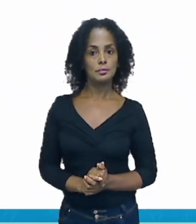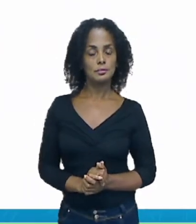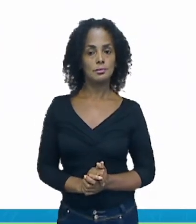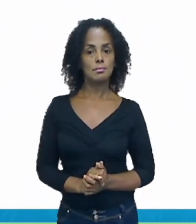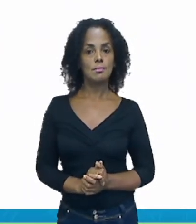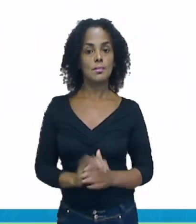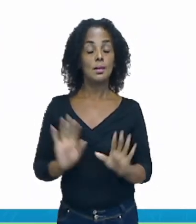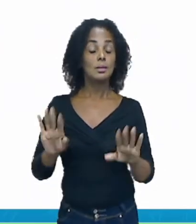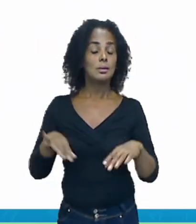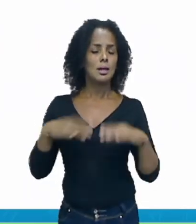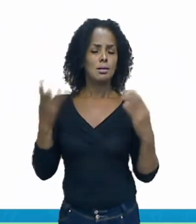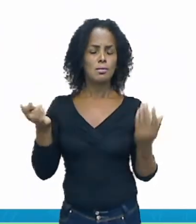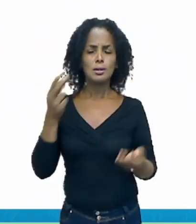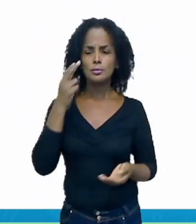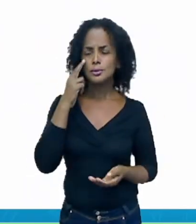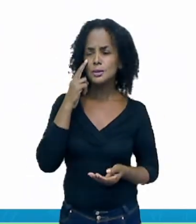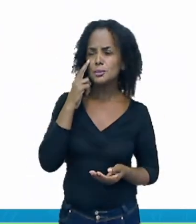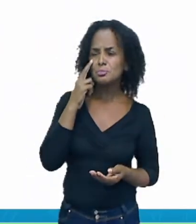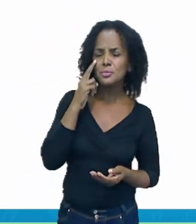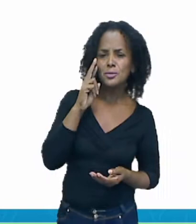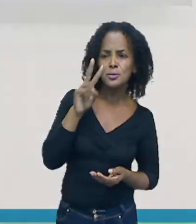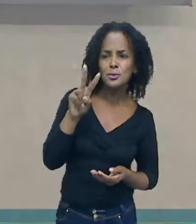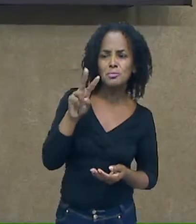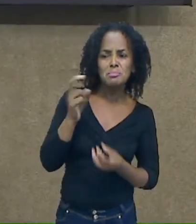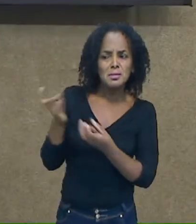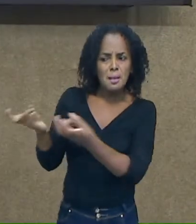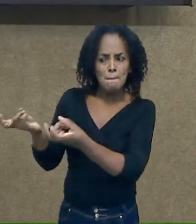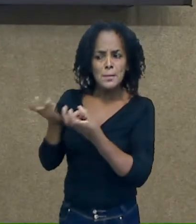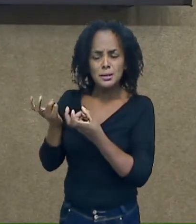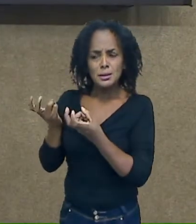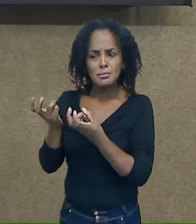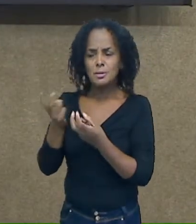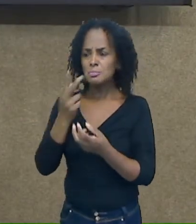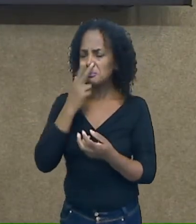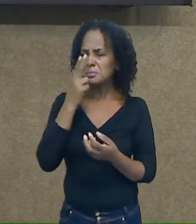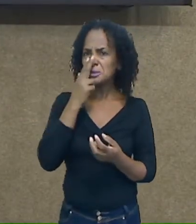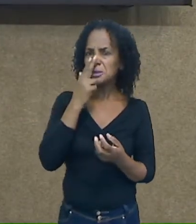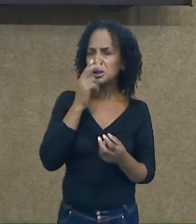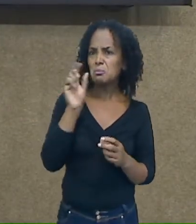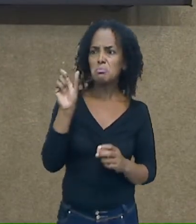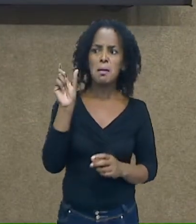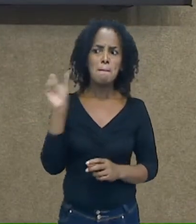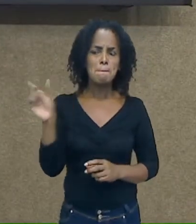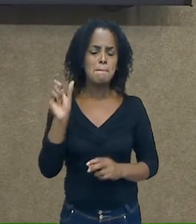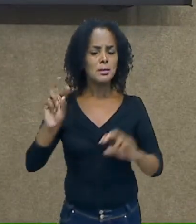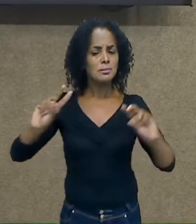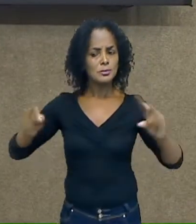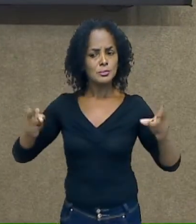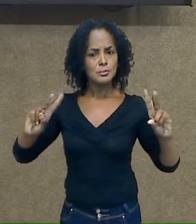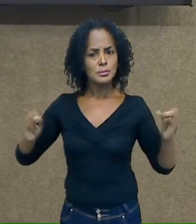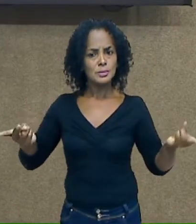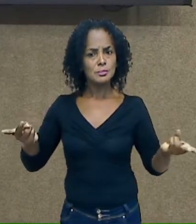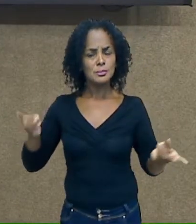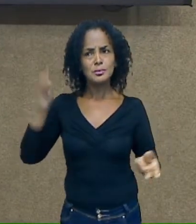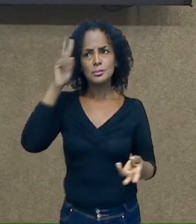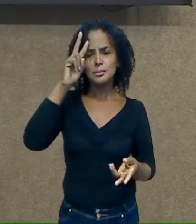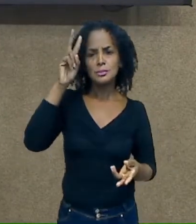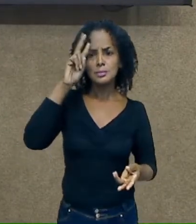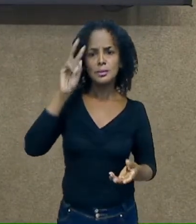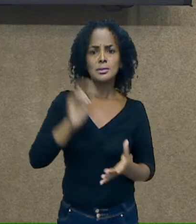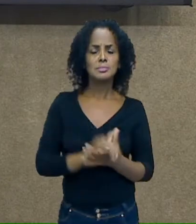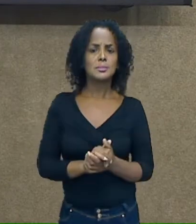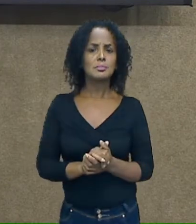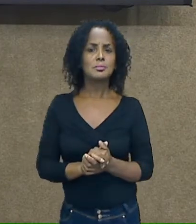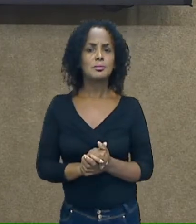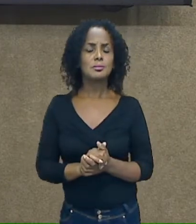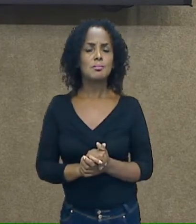E agora você reparou que te apareceu uma palavrinha um pouco diferente no nosso texto. Vocês lembram? Que